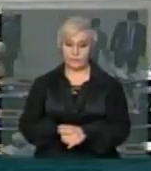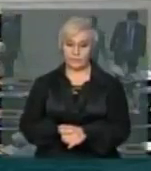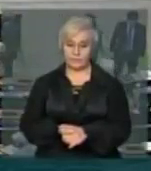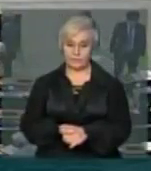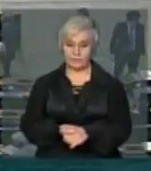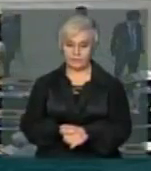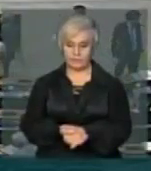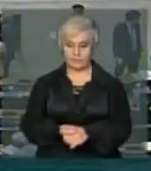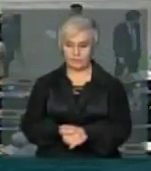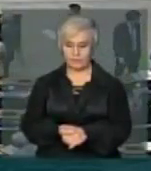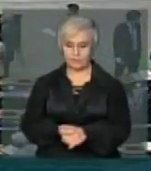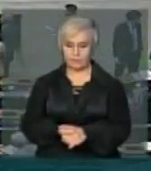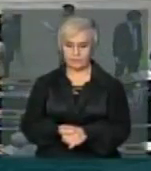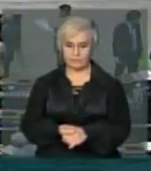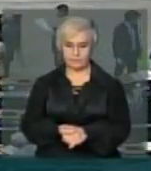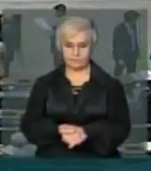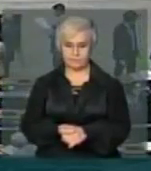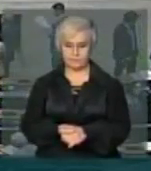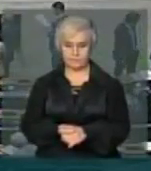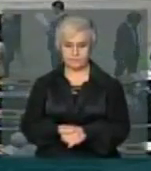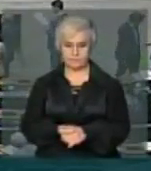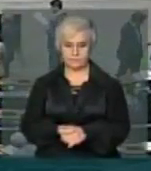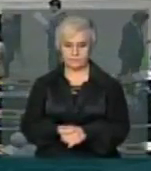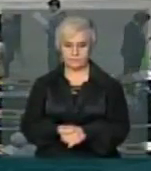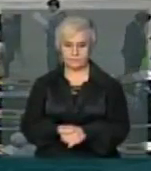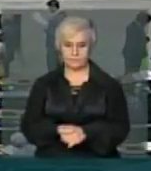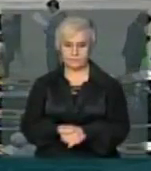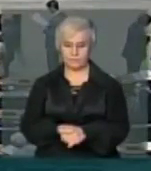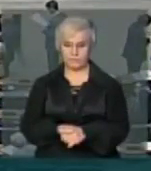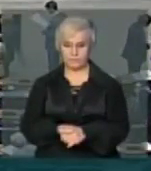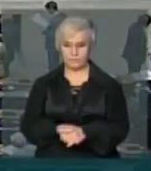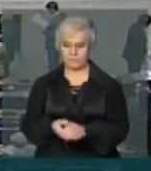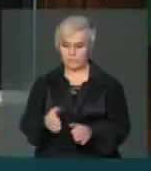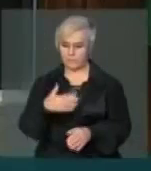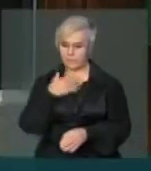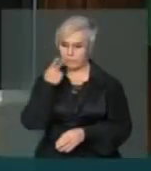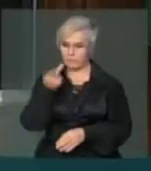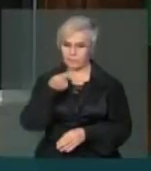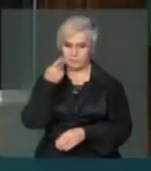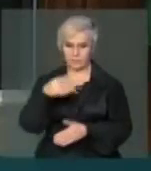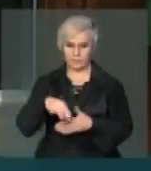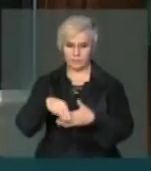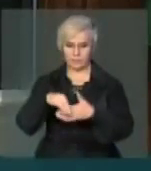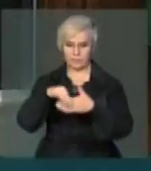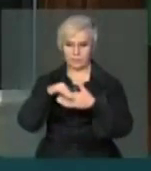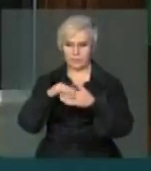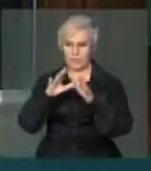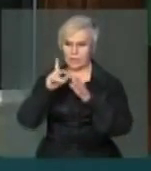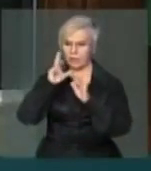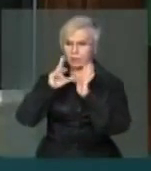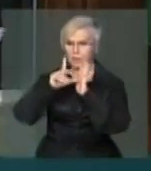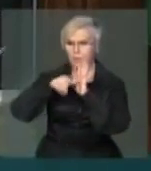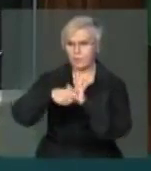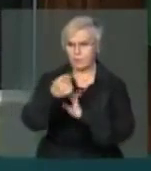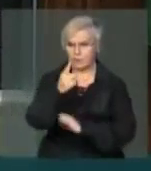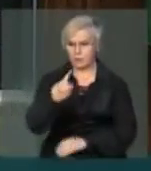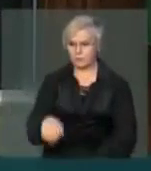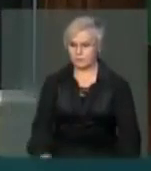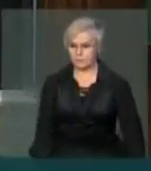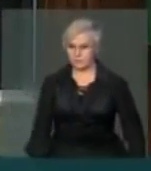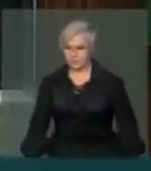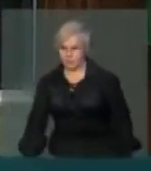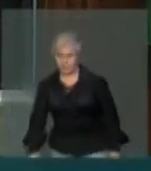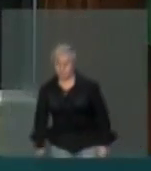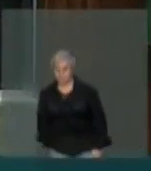O plenário vai se acalmar, presidente, quando eu justificar a minha fala como líder, que não vai ser assim tão longo. Para